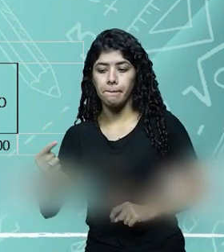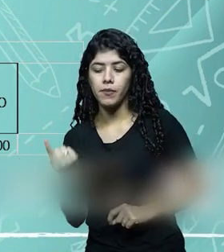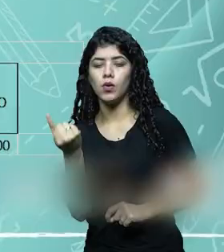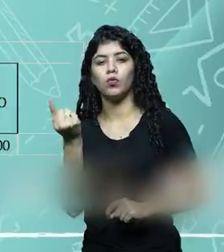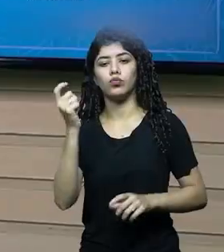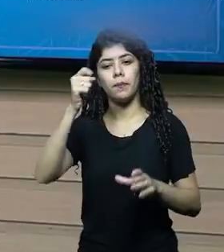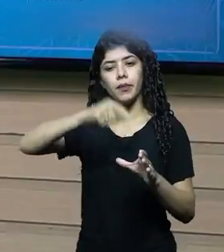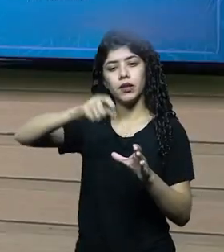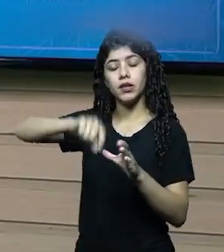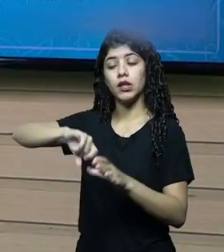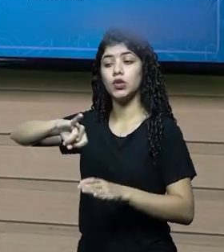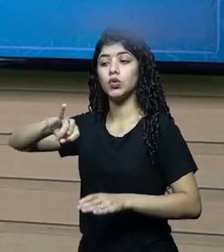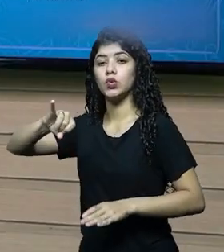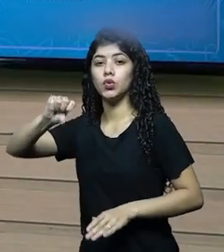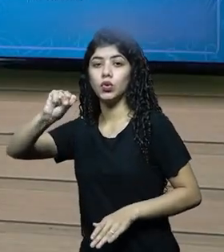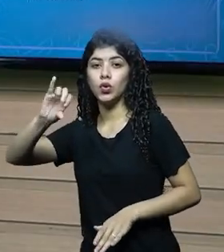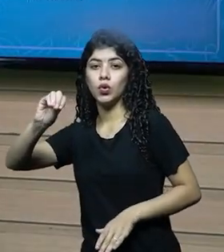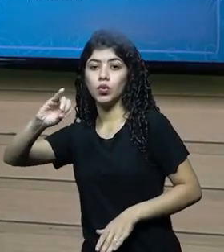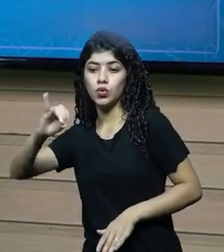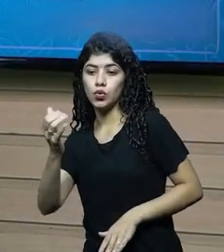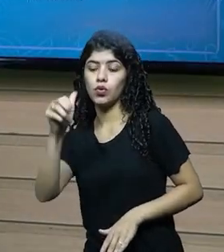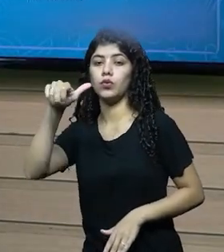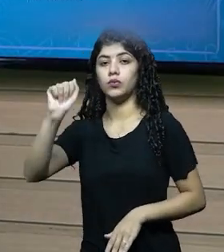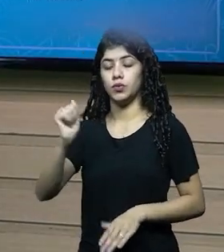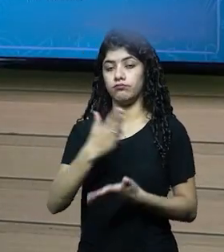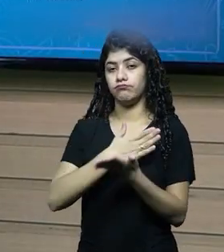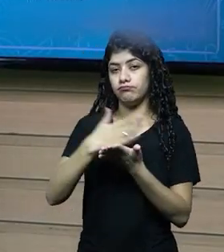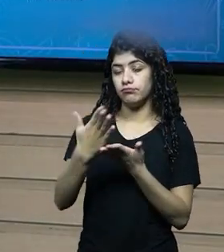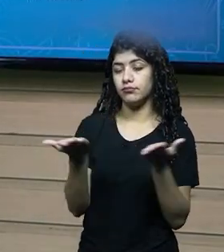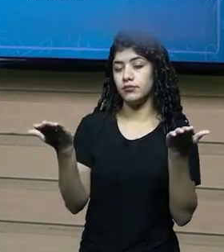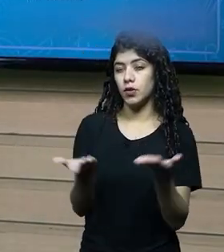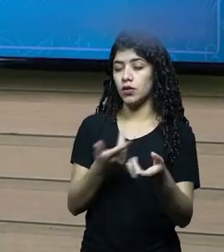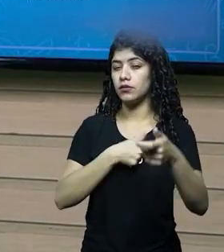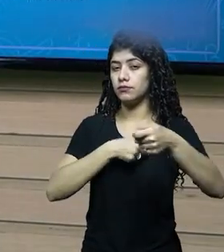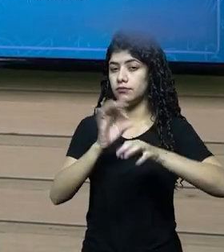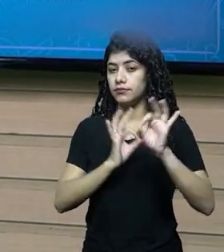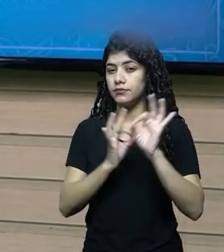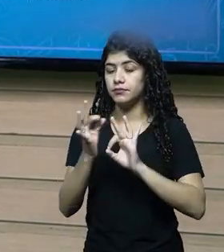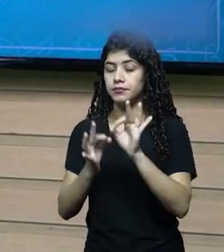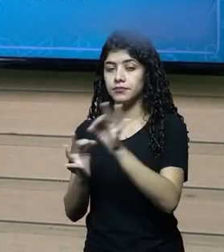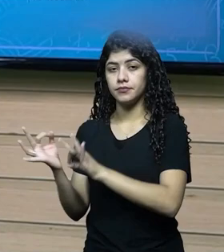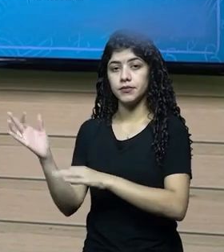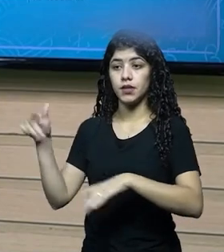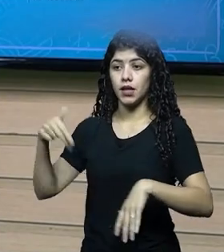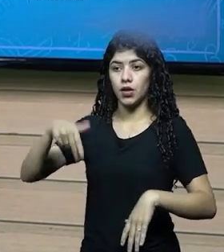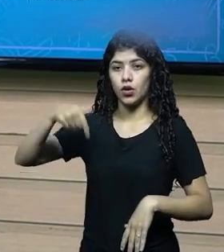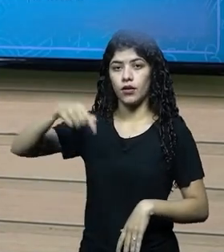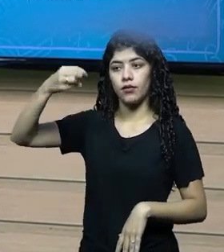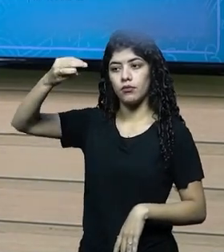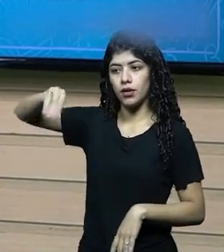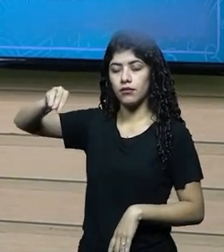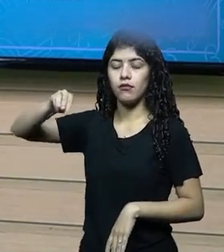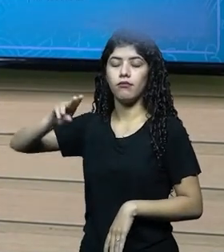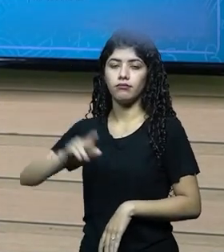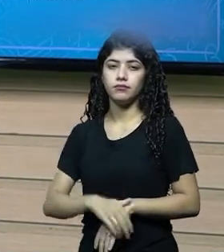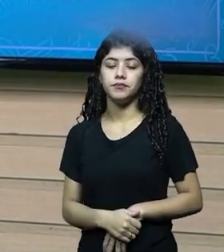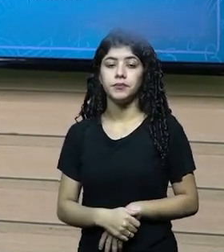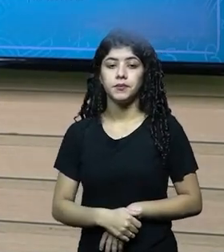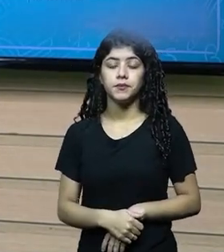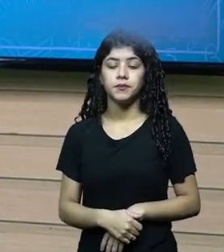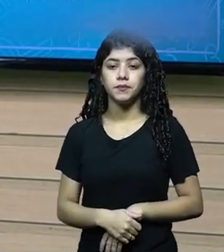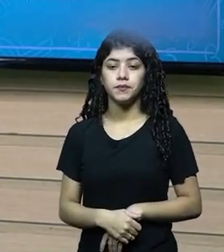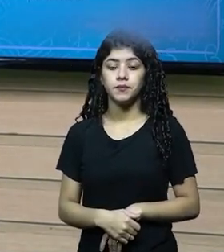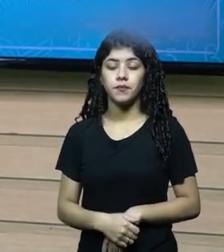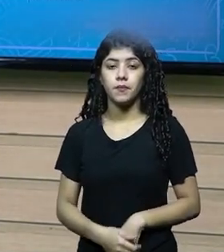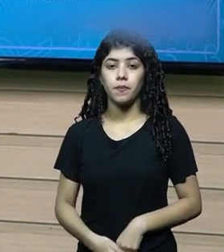de soja. Digamos lá que uma empresa está começando agora, suas atividades aqui no estado do Maranhão, que a soja é muito forte,